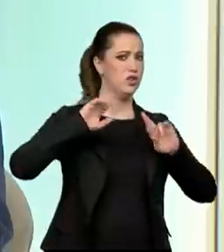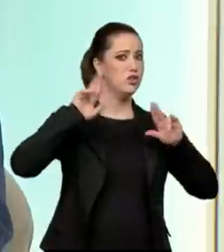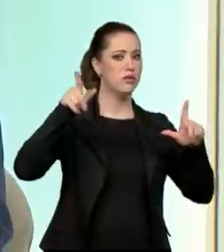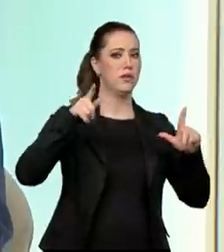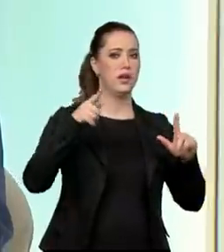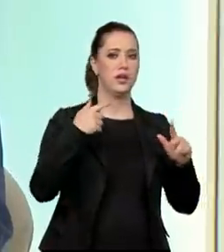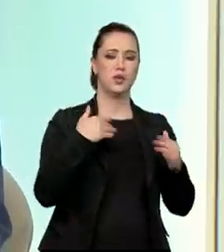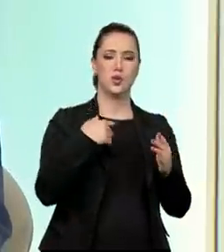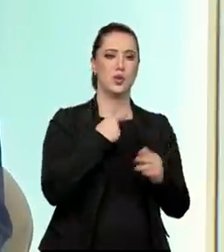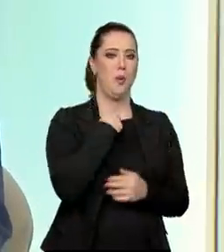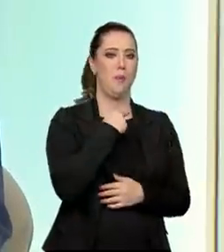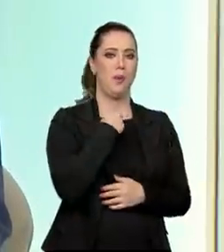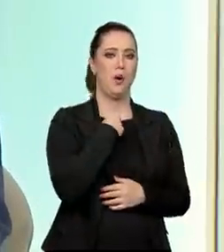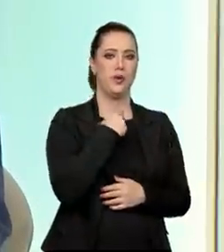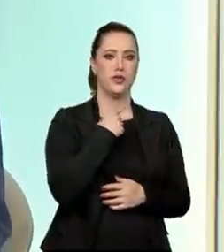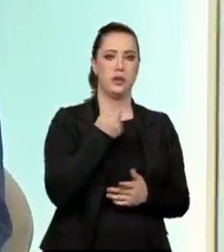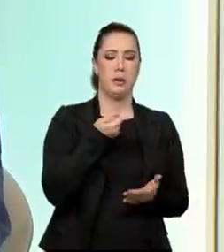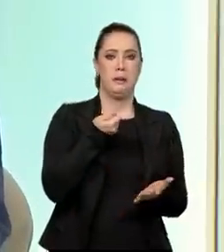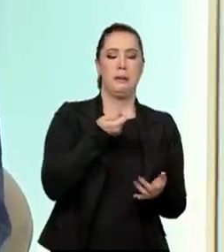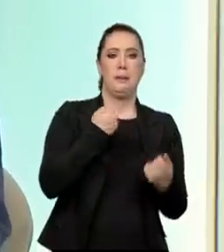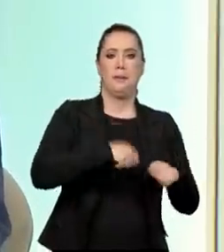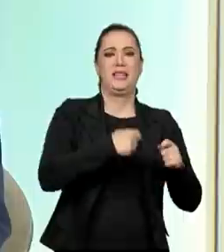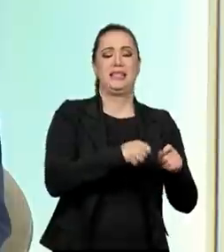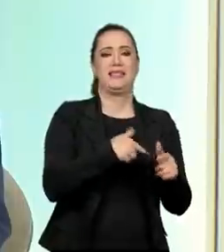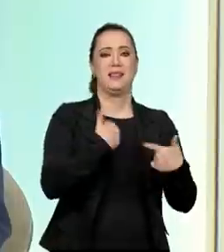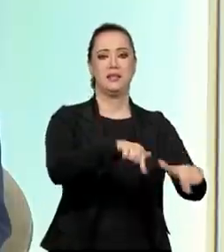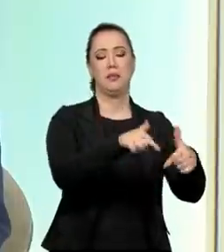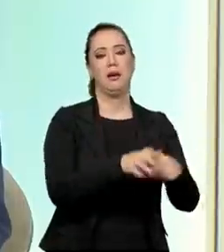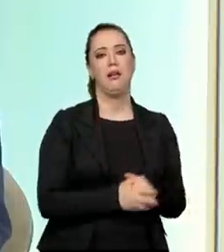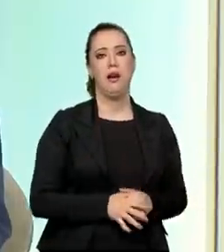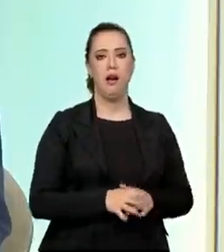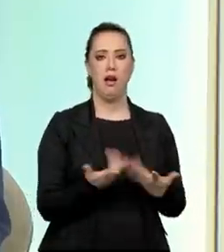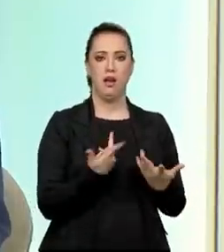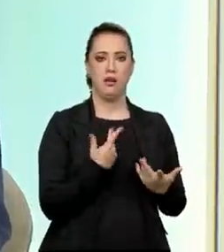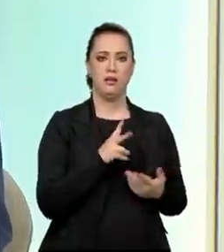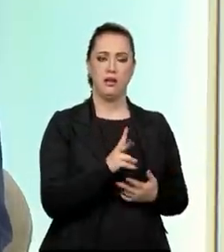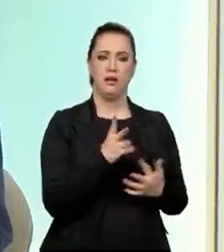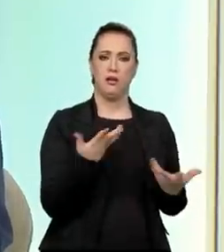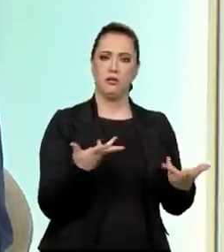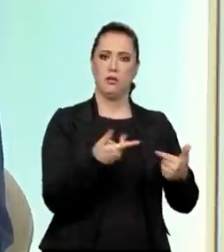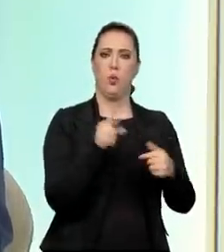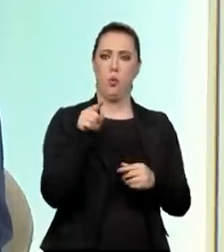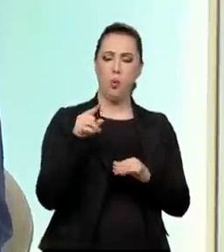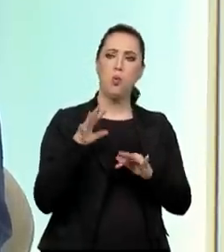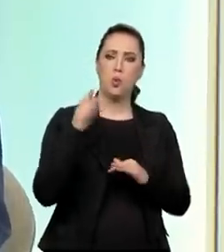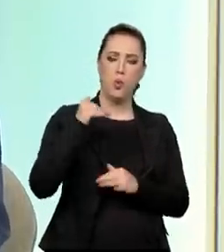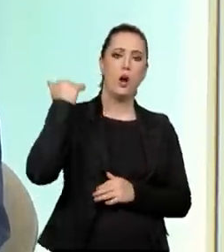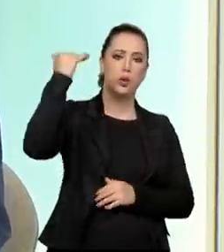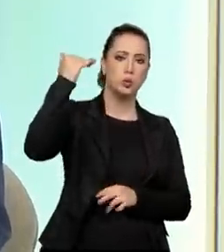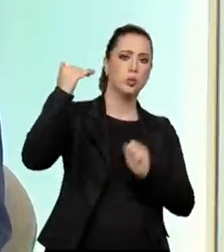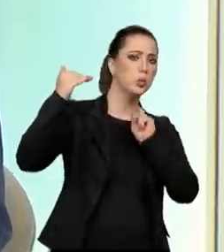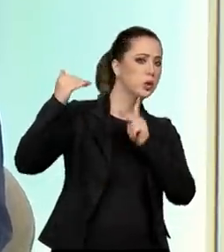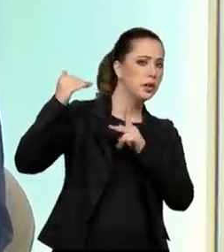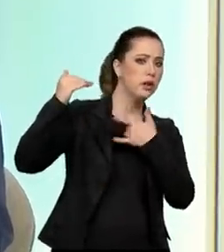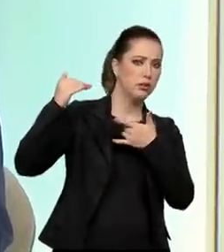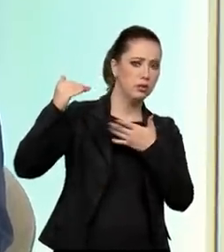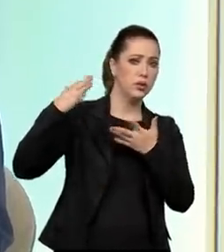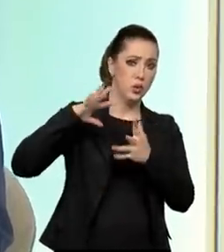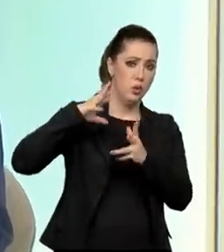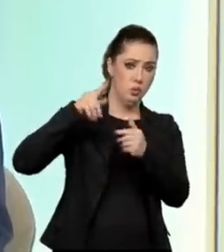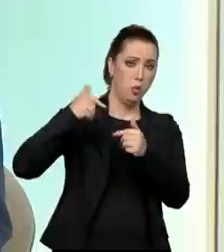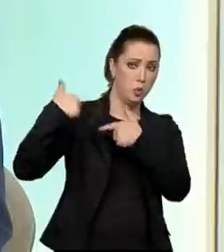que são as regras da produtividade, da eficácia, da eficiência, do ganho. O mundo do trabalho é assim. A criança, ela tem que